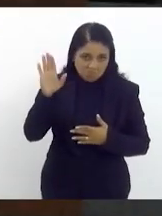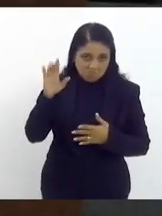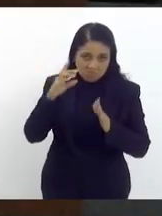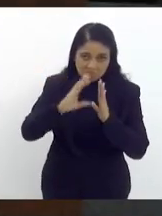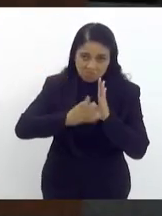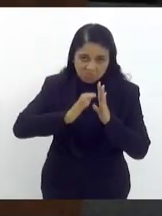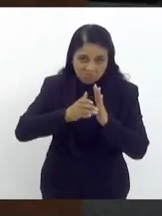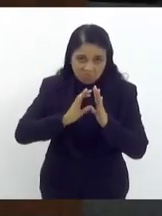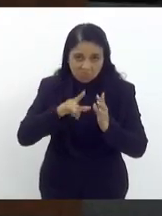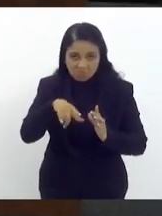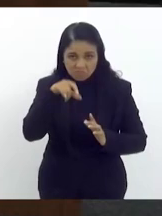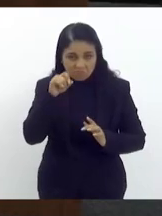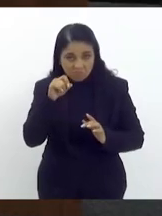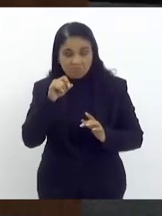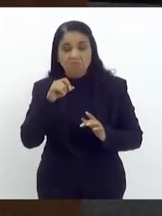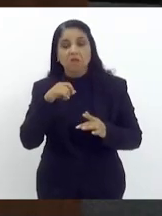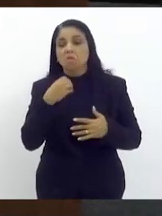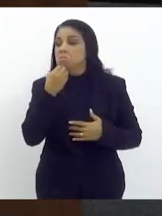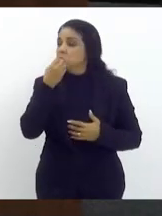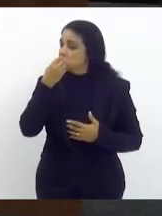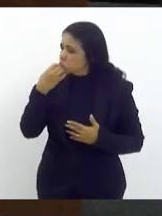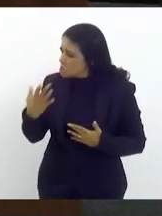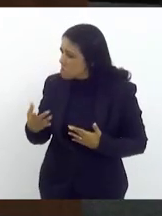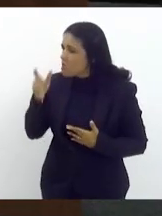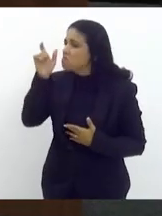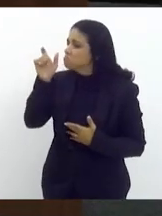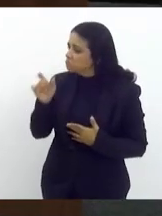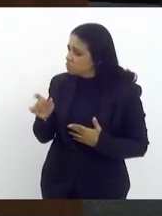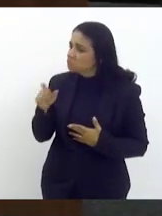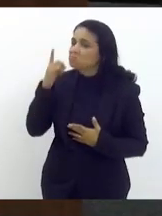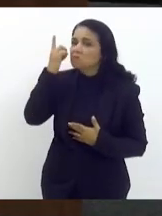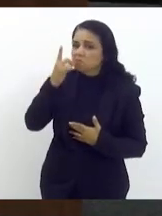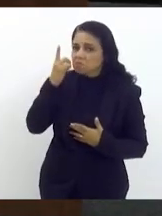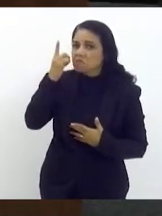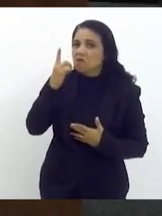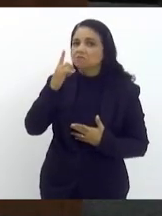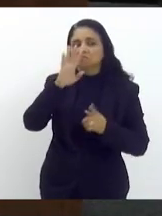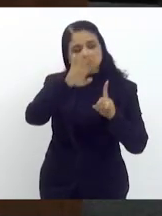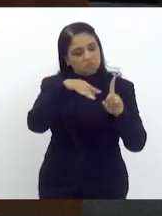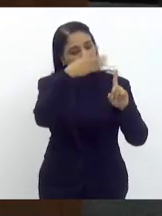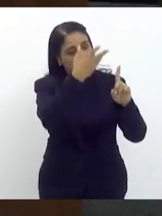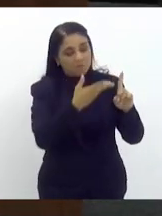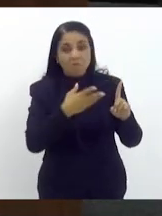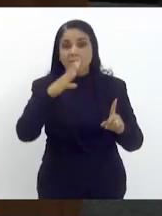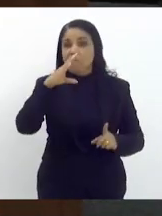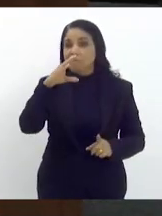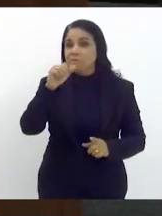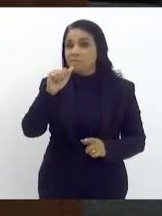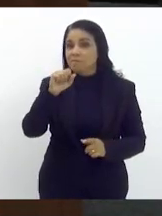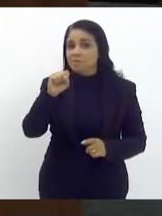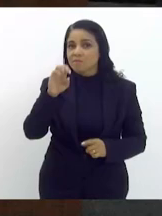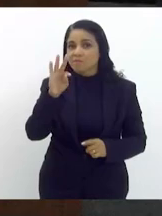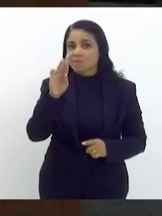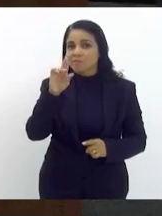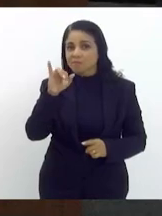excelência de homenagear o castrinho porque